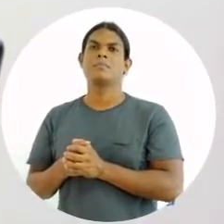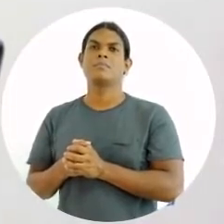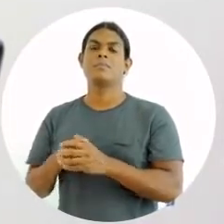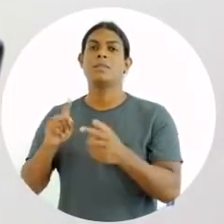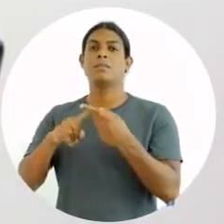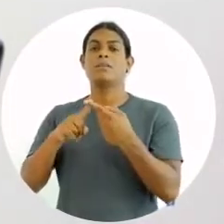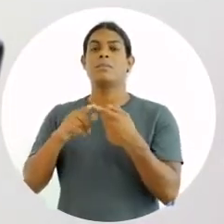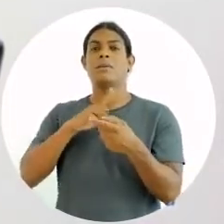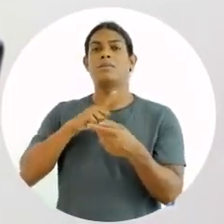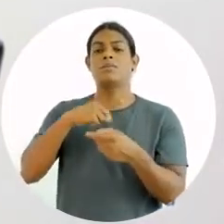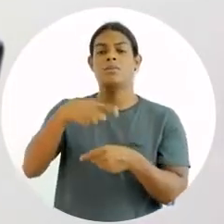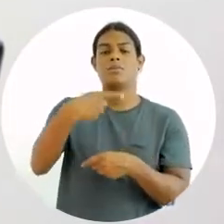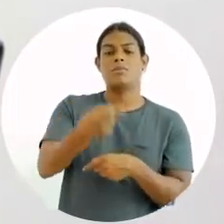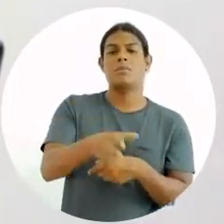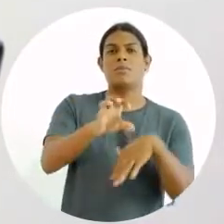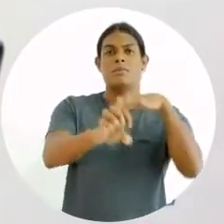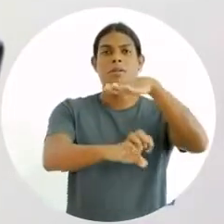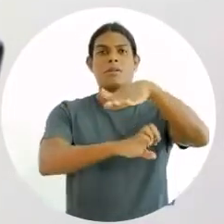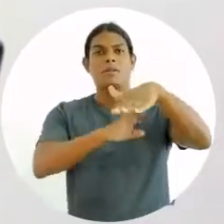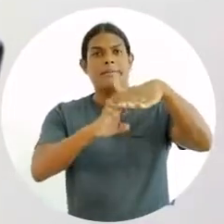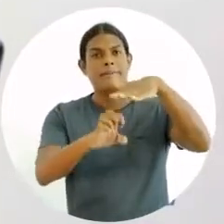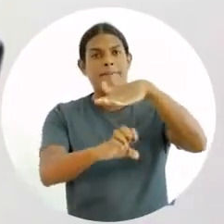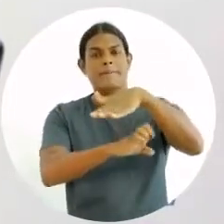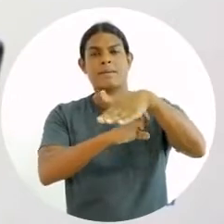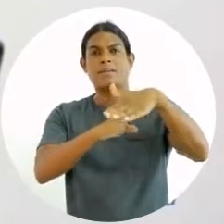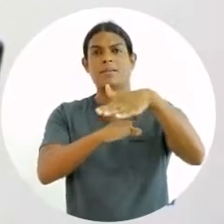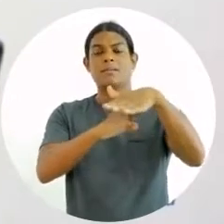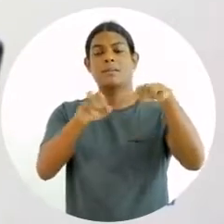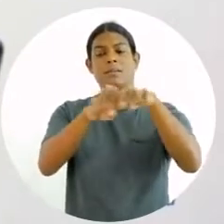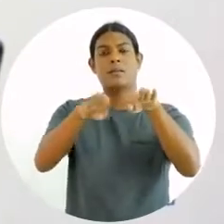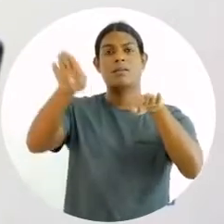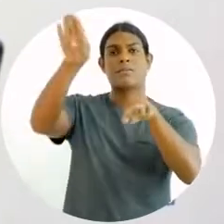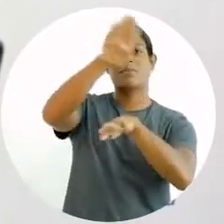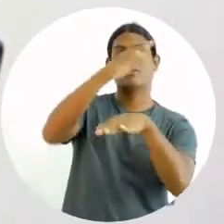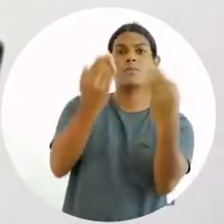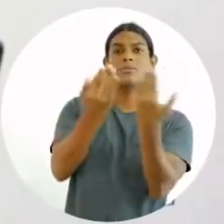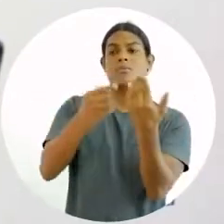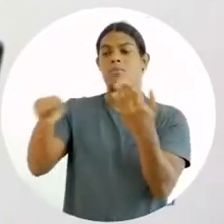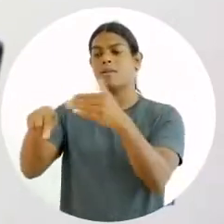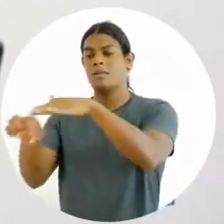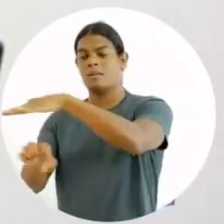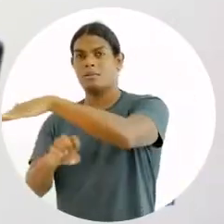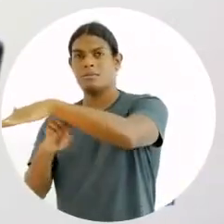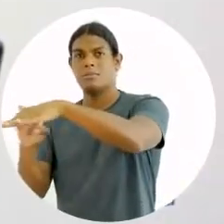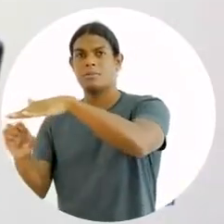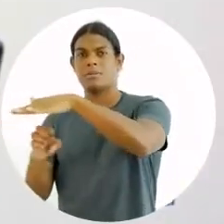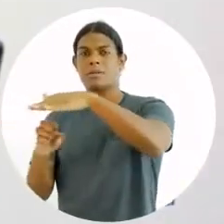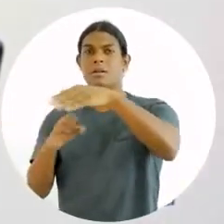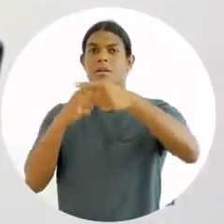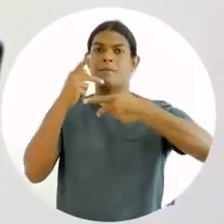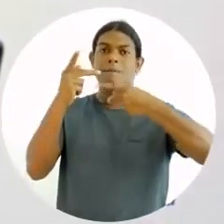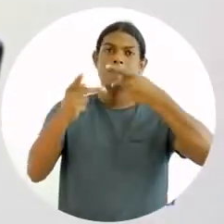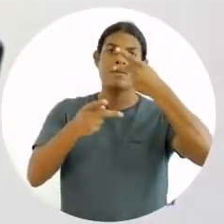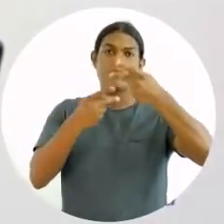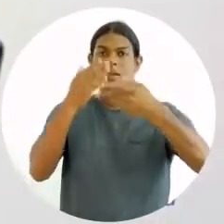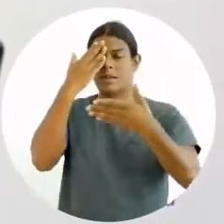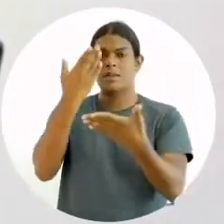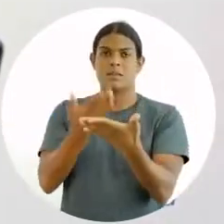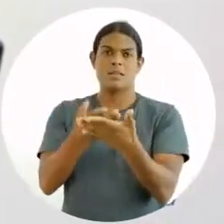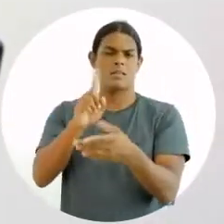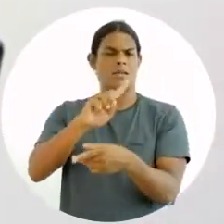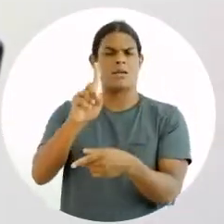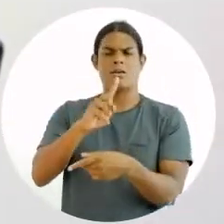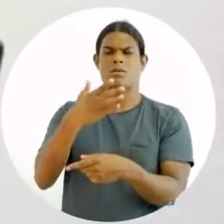Enquanto eu tenho uma outra organização que pode estar na frente dessa primeira, que diz, não, o meu